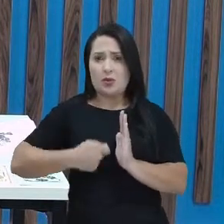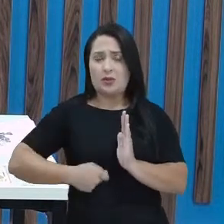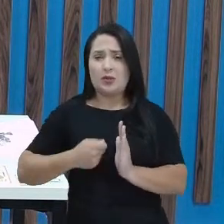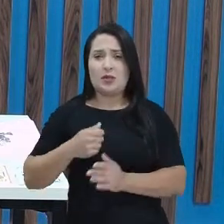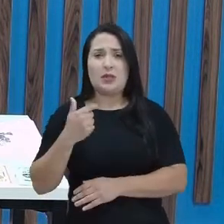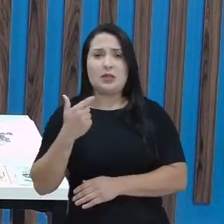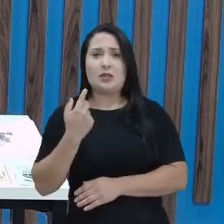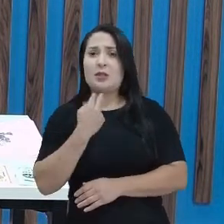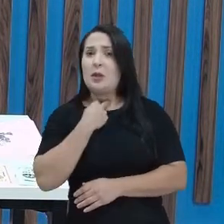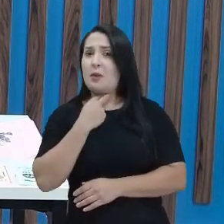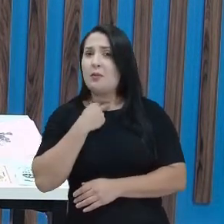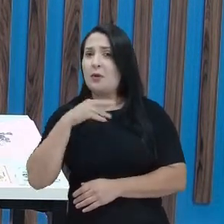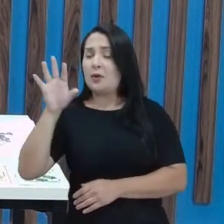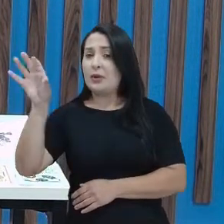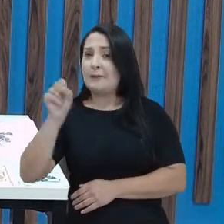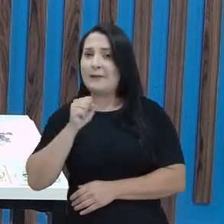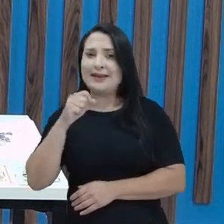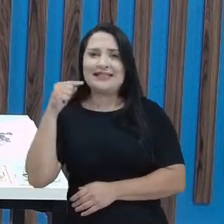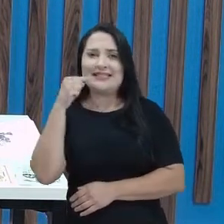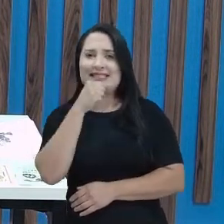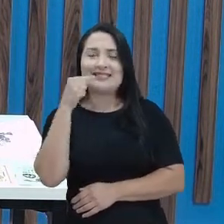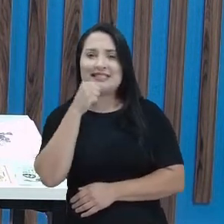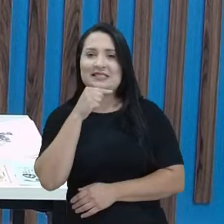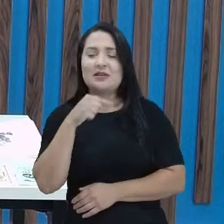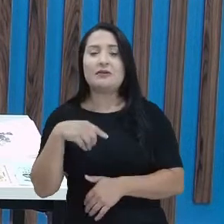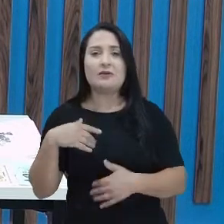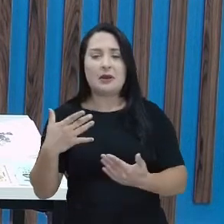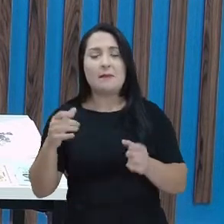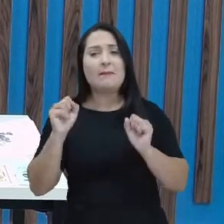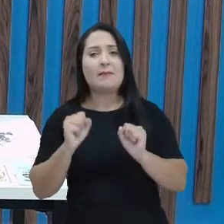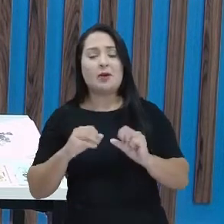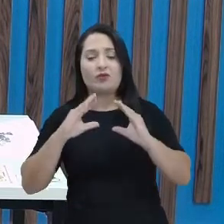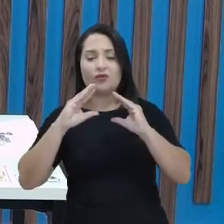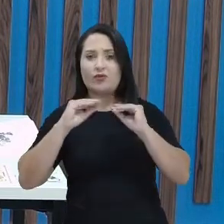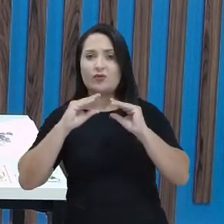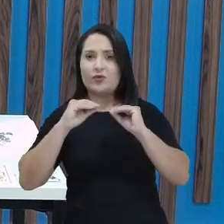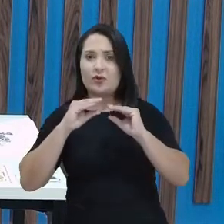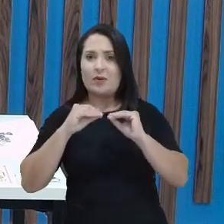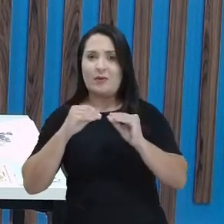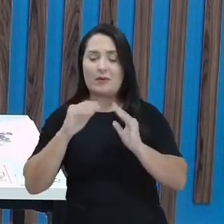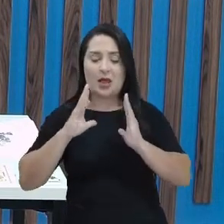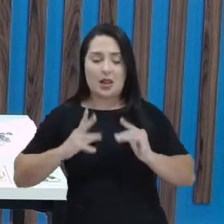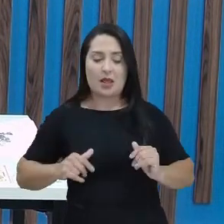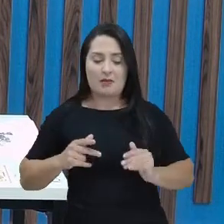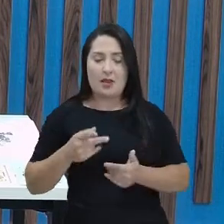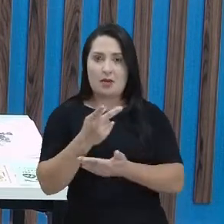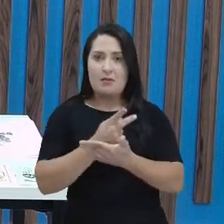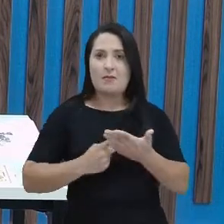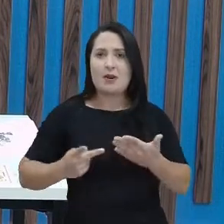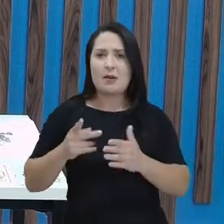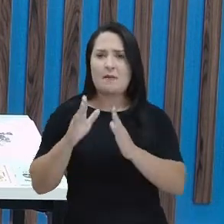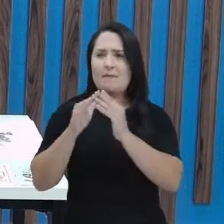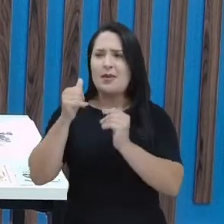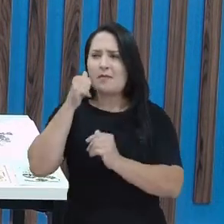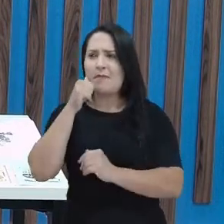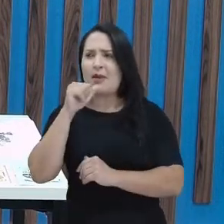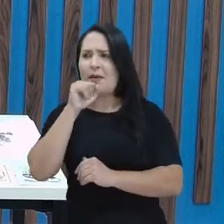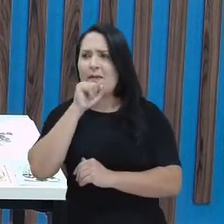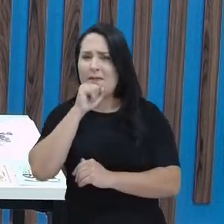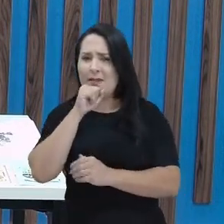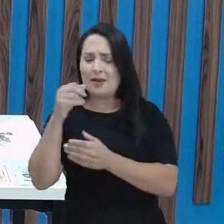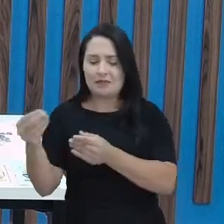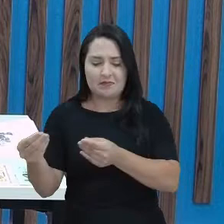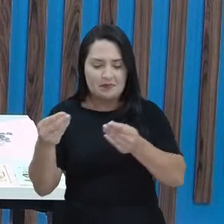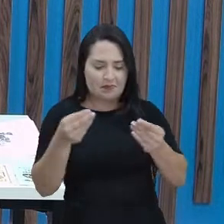pode pegar a escova, não é? E aí, pode pegar uma esponjinha de prato. Pede para a mamãe. A mamãe providencia para